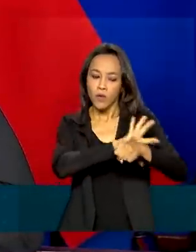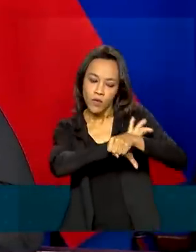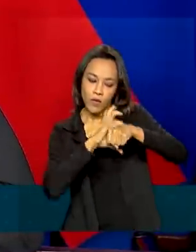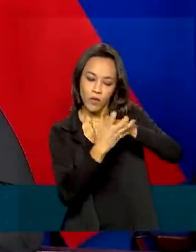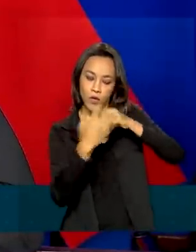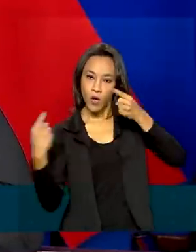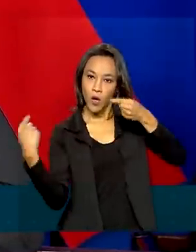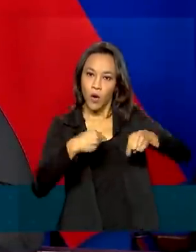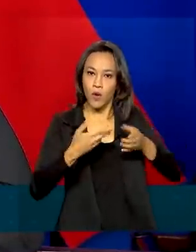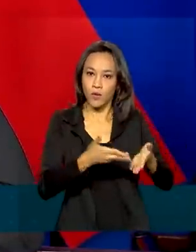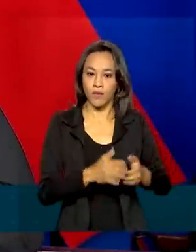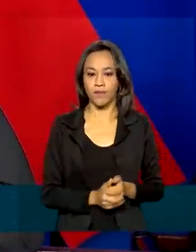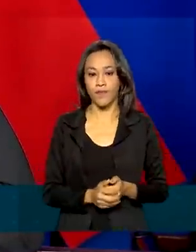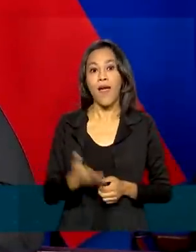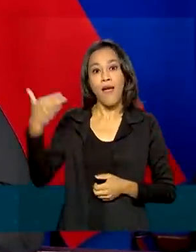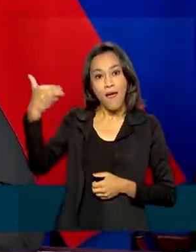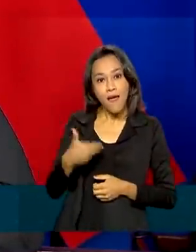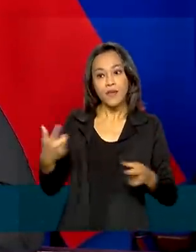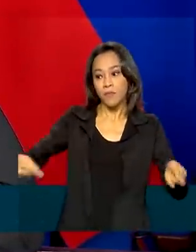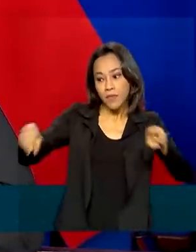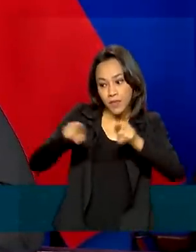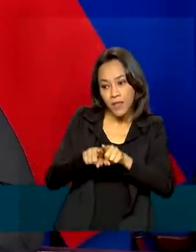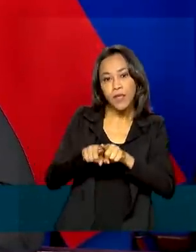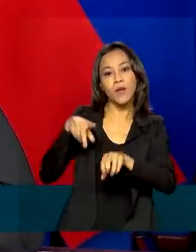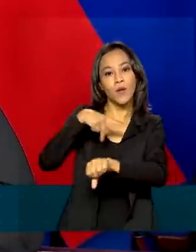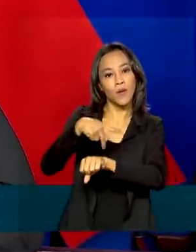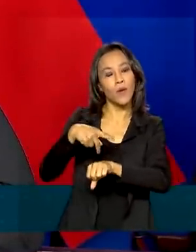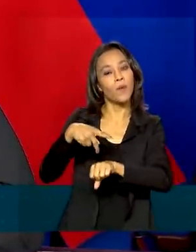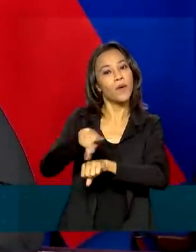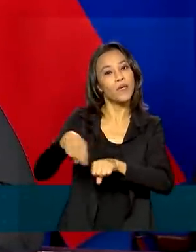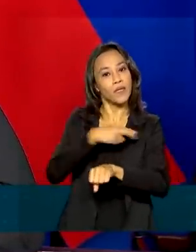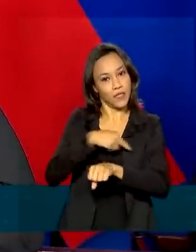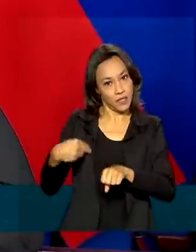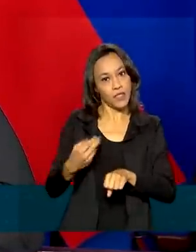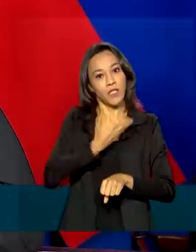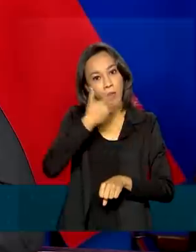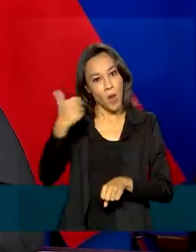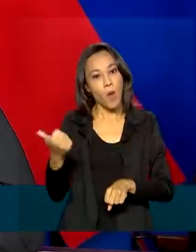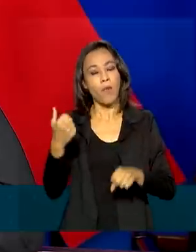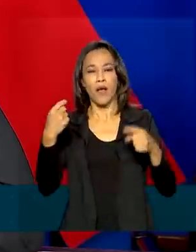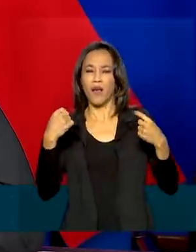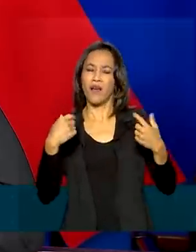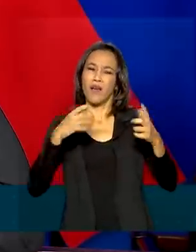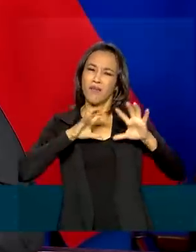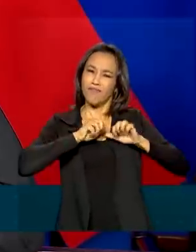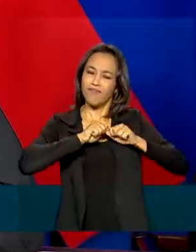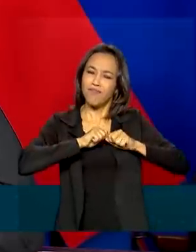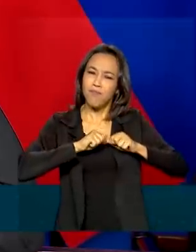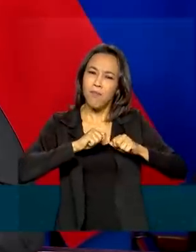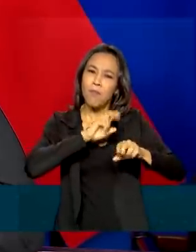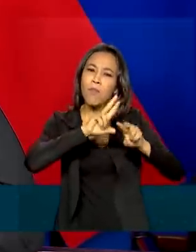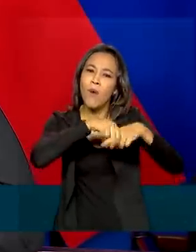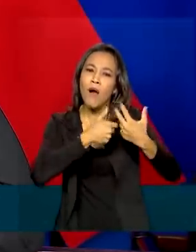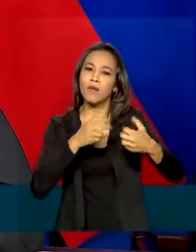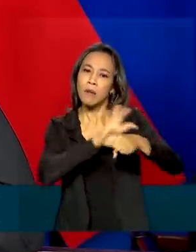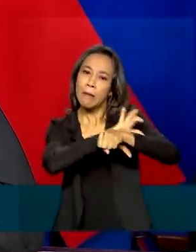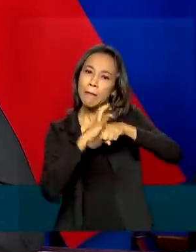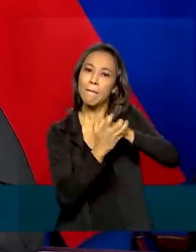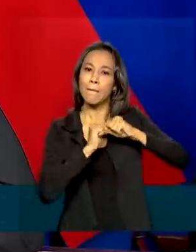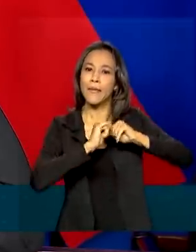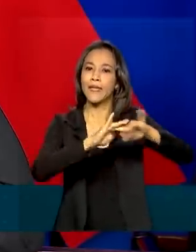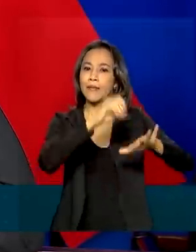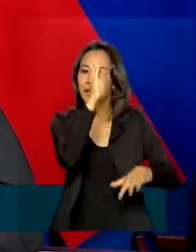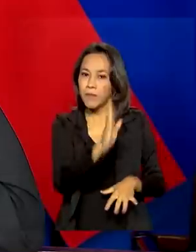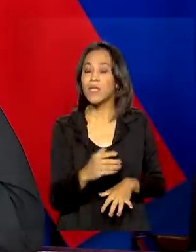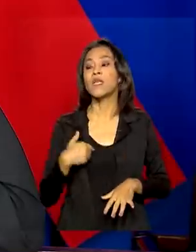se tem mostrado essencial para a gestão adequada da pandemia no Brasil, tendo em vista que parcela expressiva